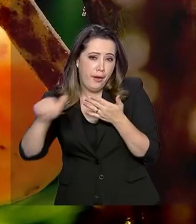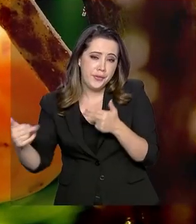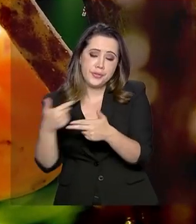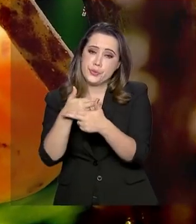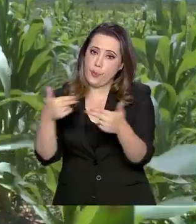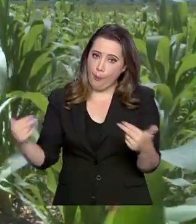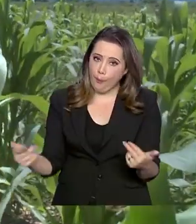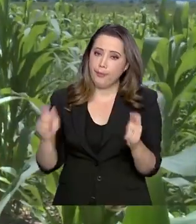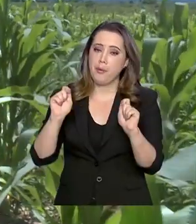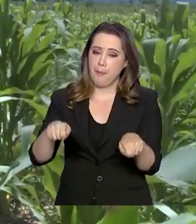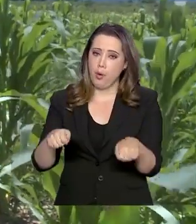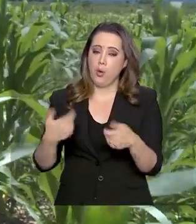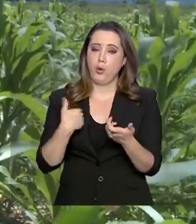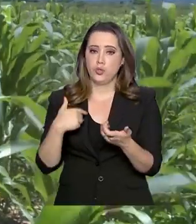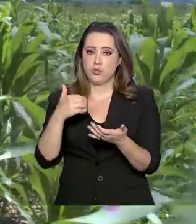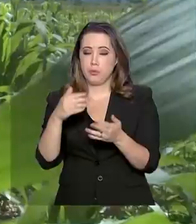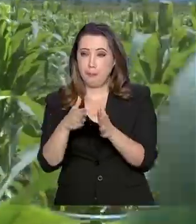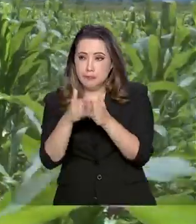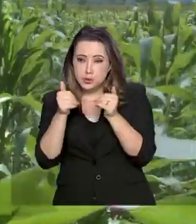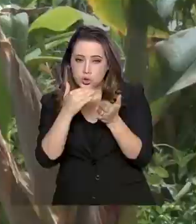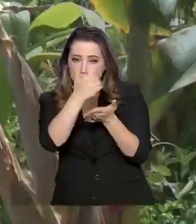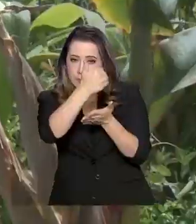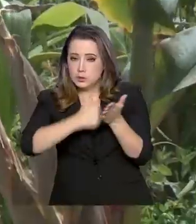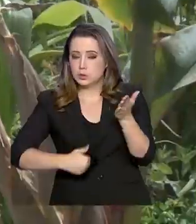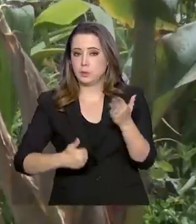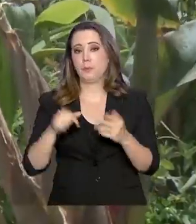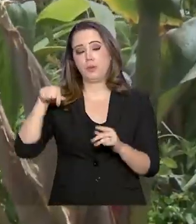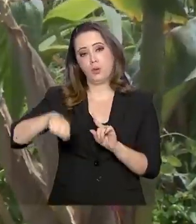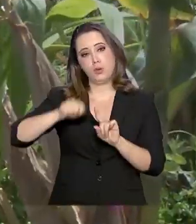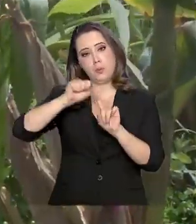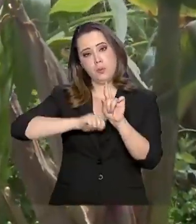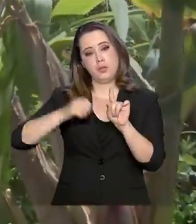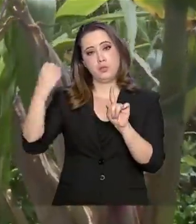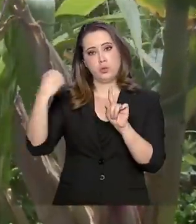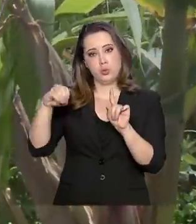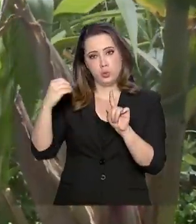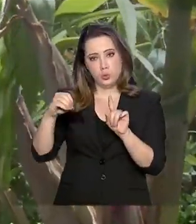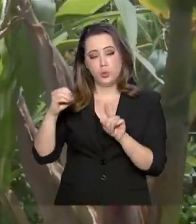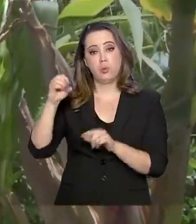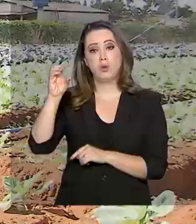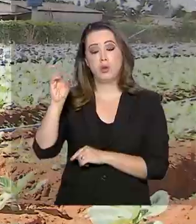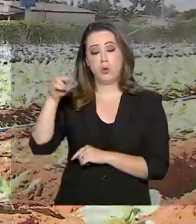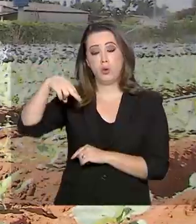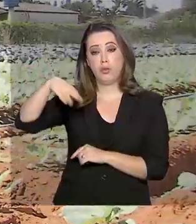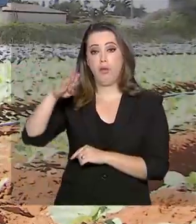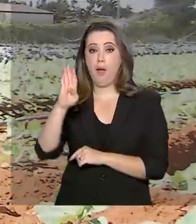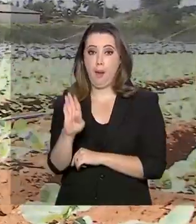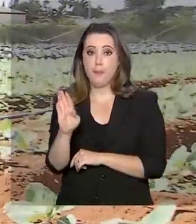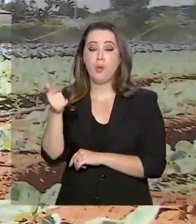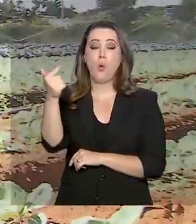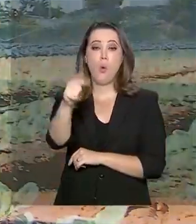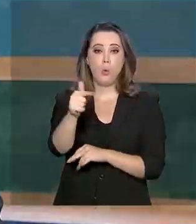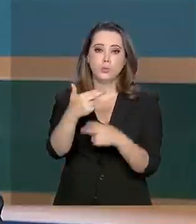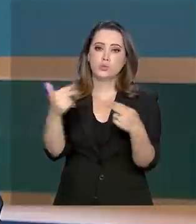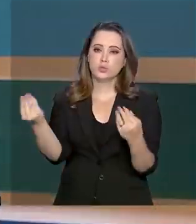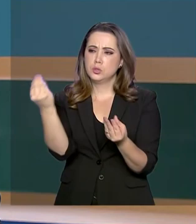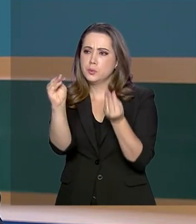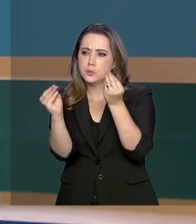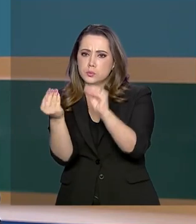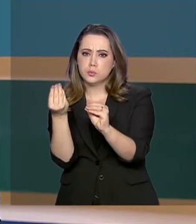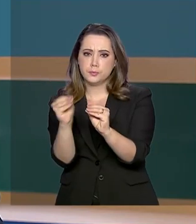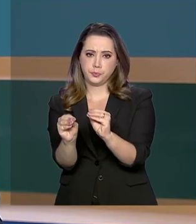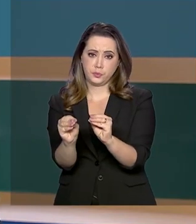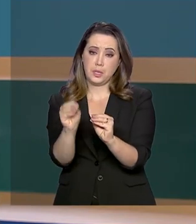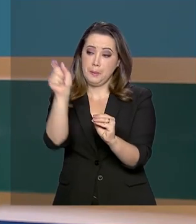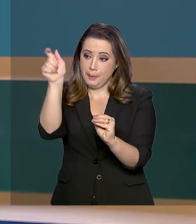e mel, por exemplo, tem direito ao bônus. Agora, no mês de outubro, a Conab acrescentou à lista castanha de caju e mandioca, tudo